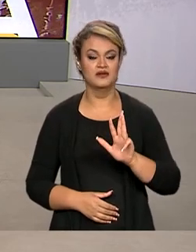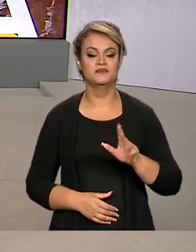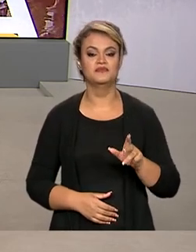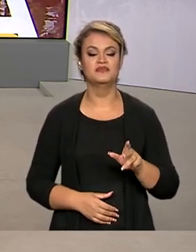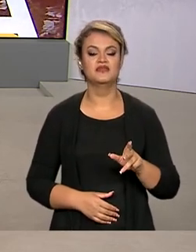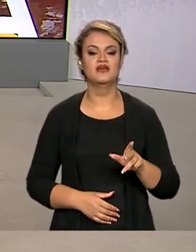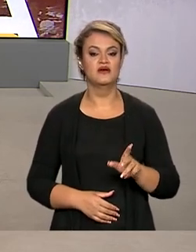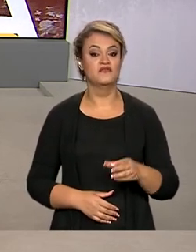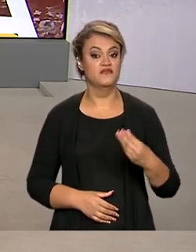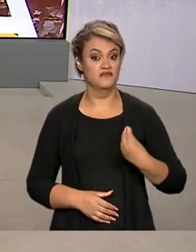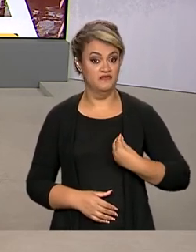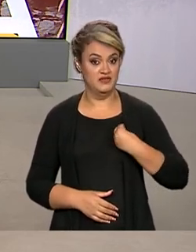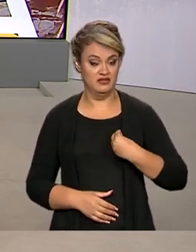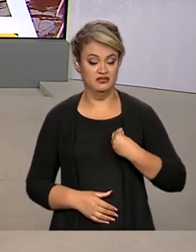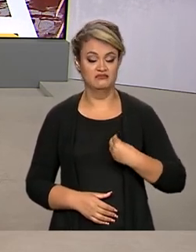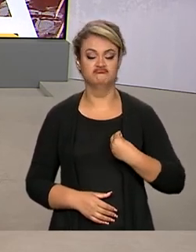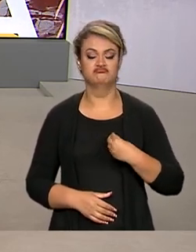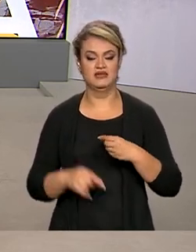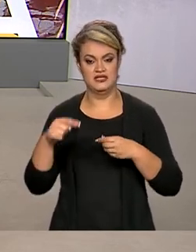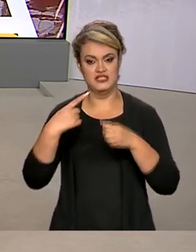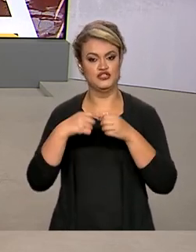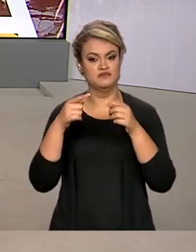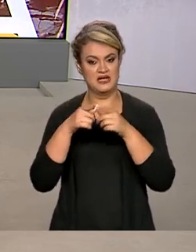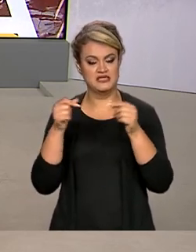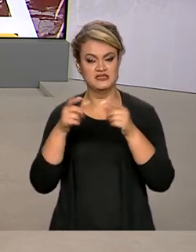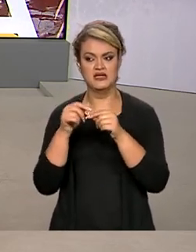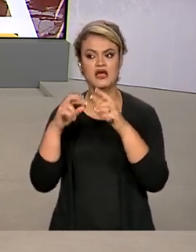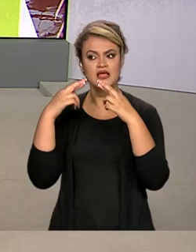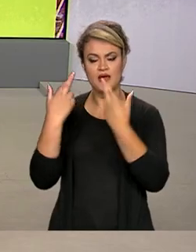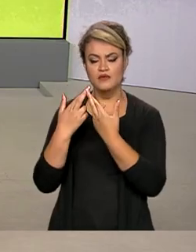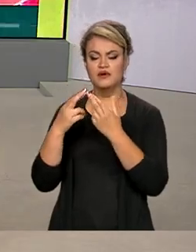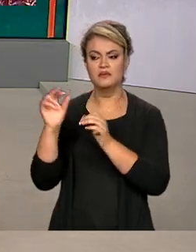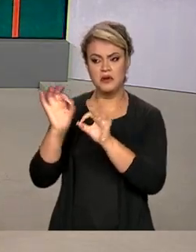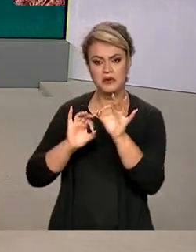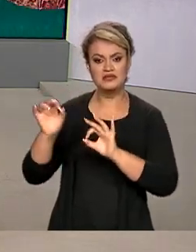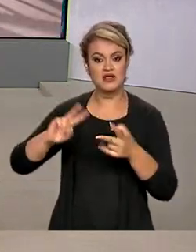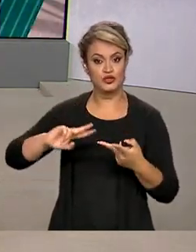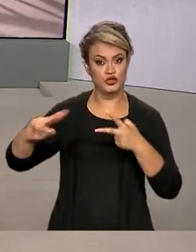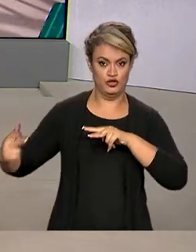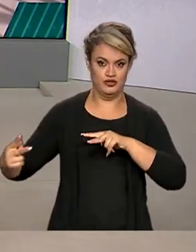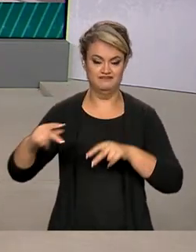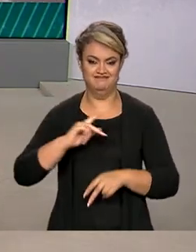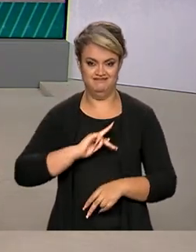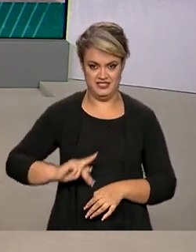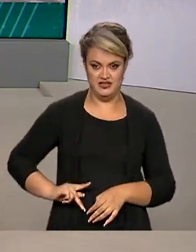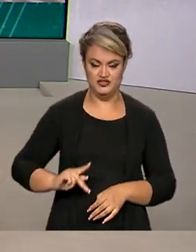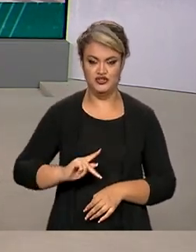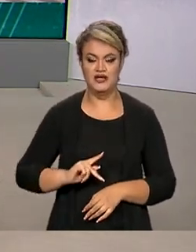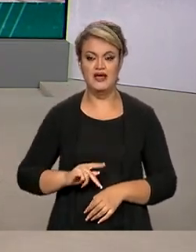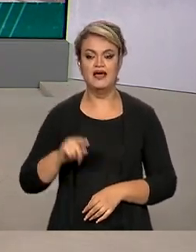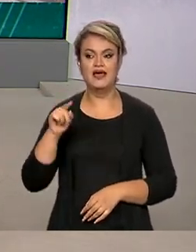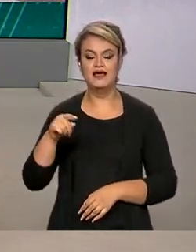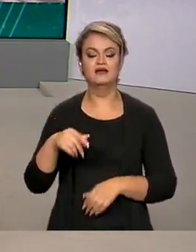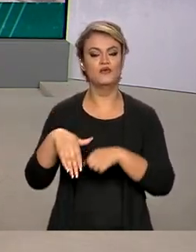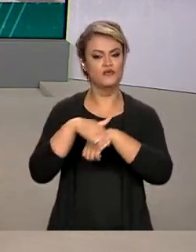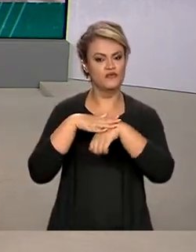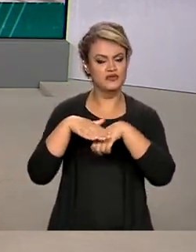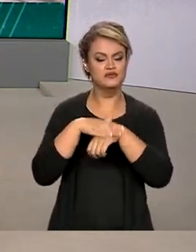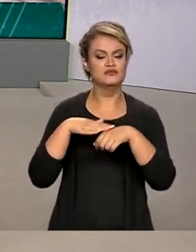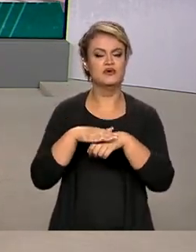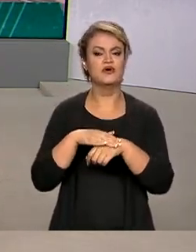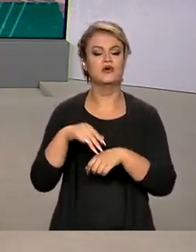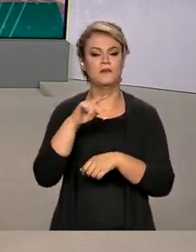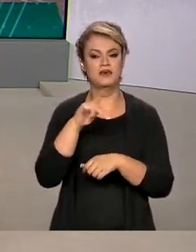Lula da Silva, participou das primeiras reuniões para a transição do governo em Brasília. Na agenda, encontros com os